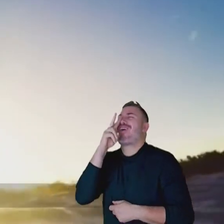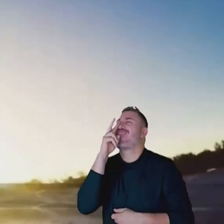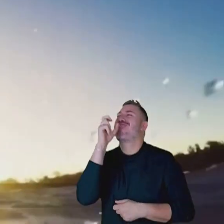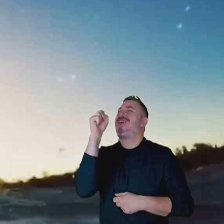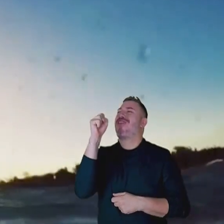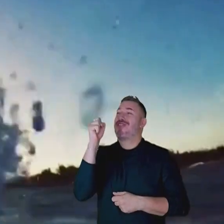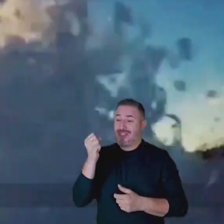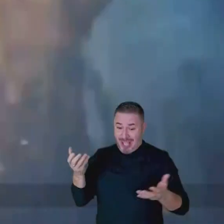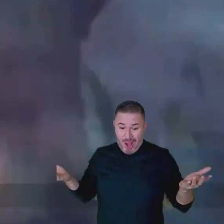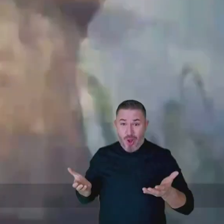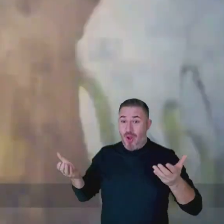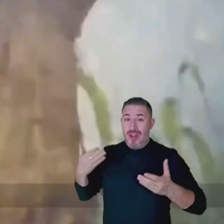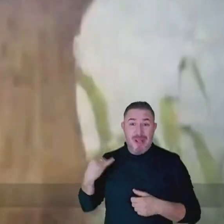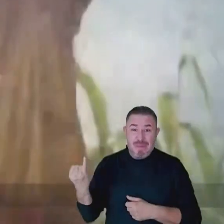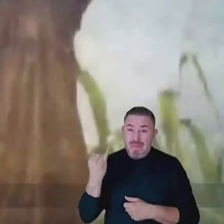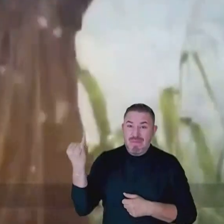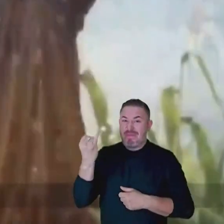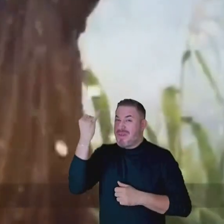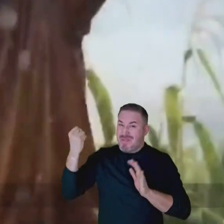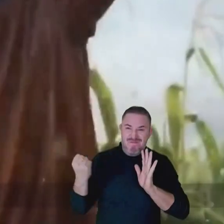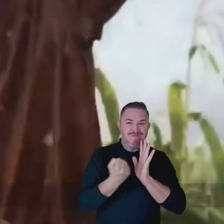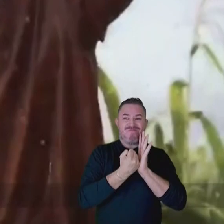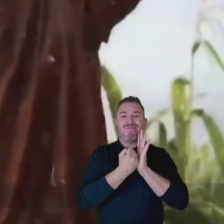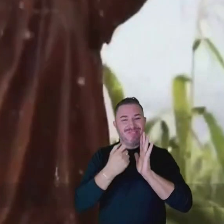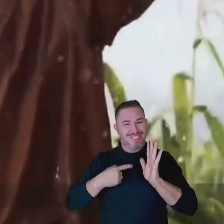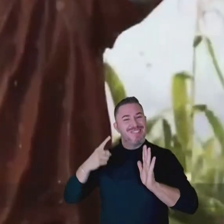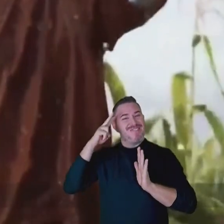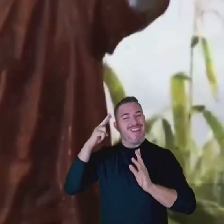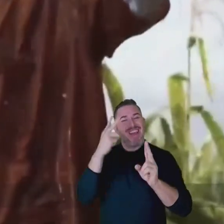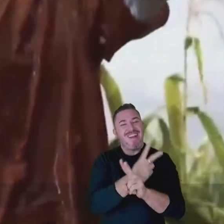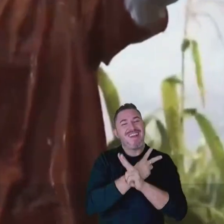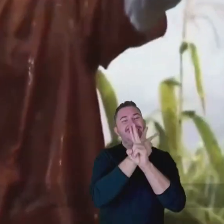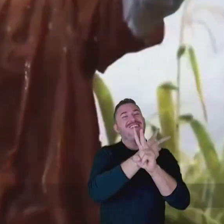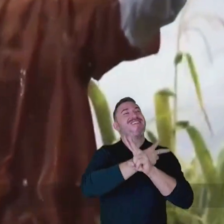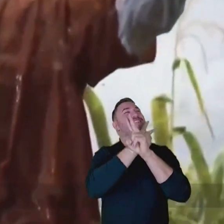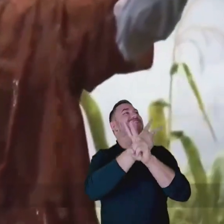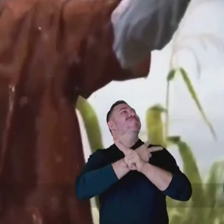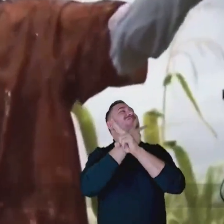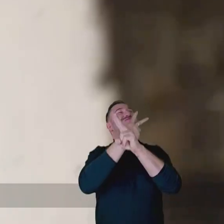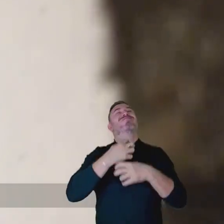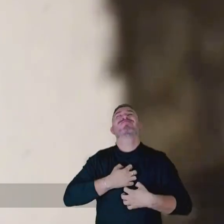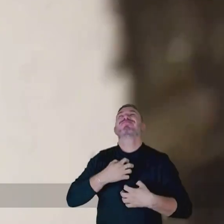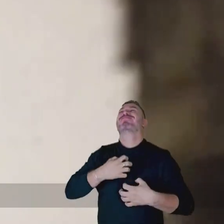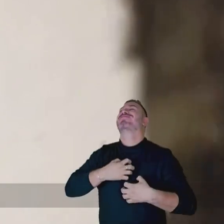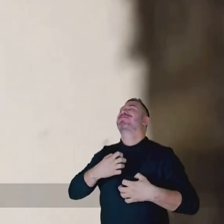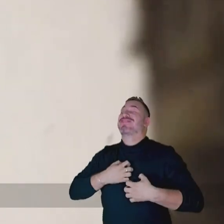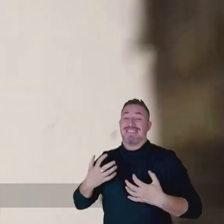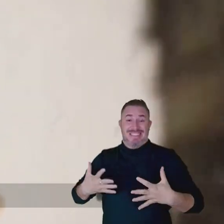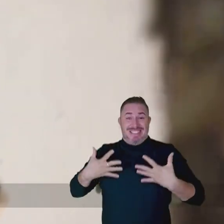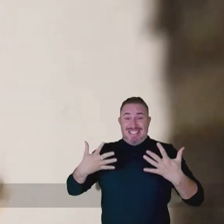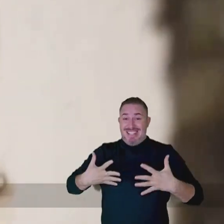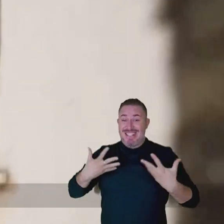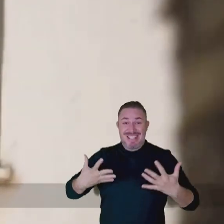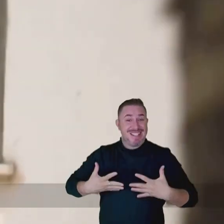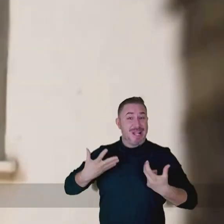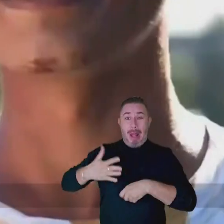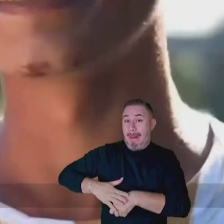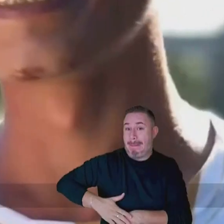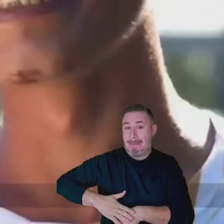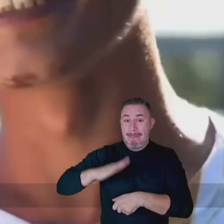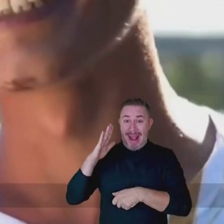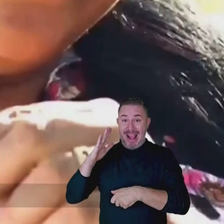desse momento Seguir a alegria dos ventos Pra gente ser ainda mais feliz